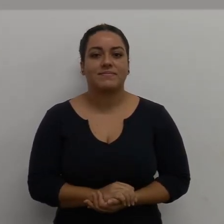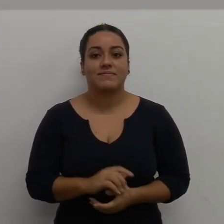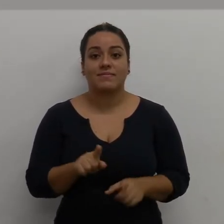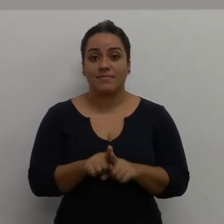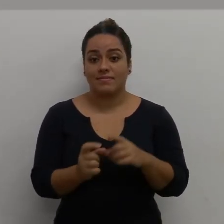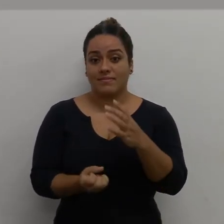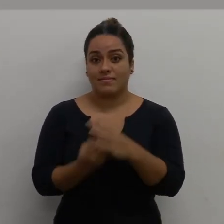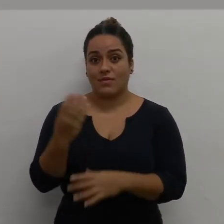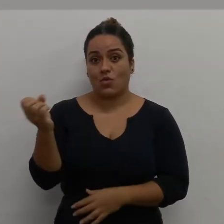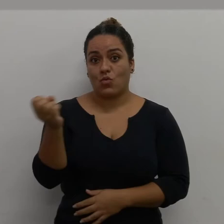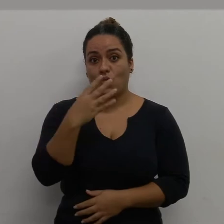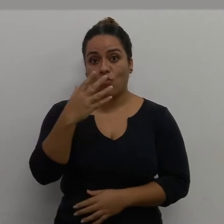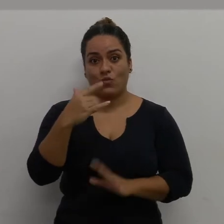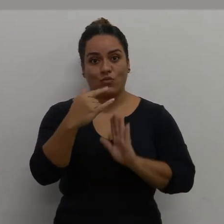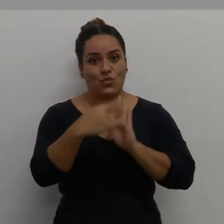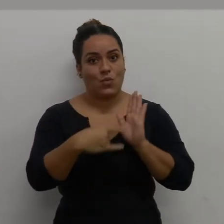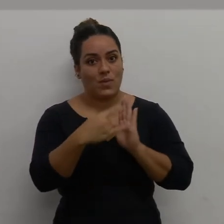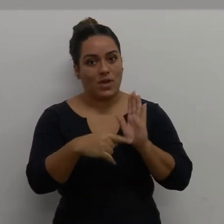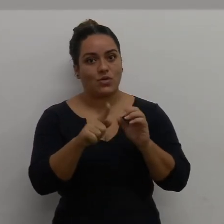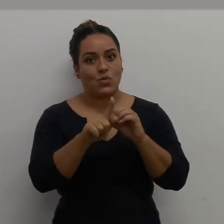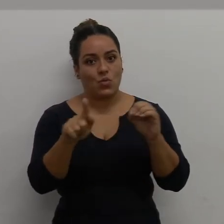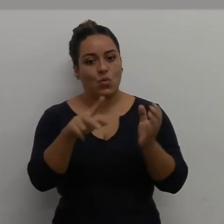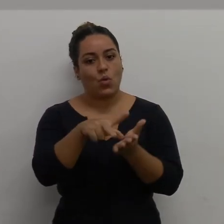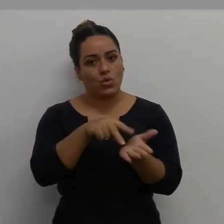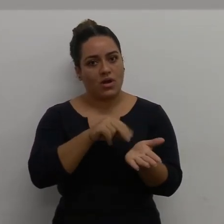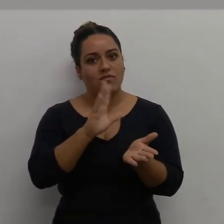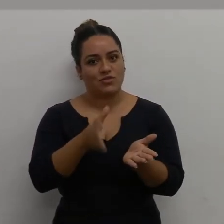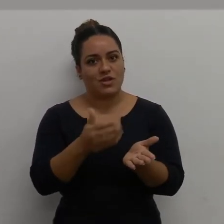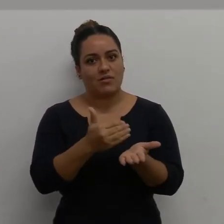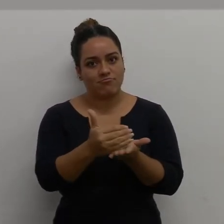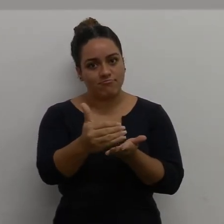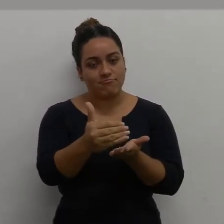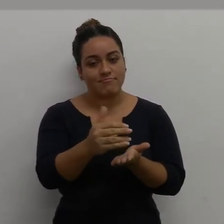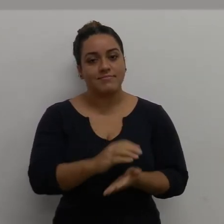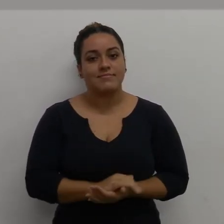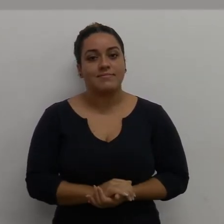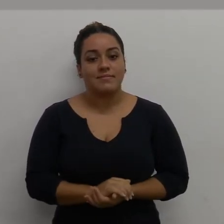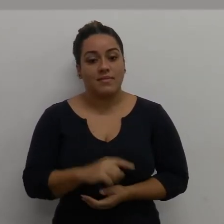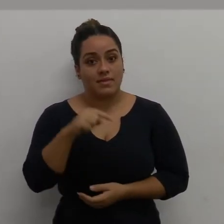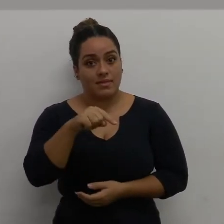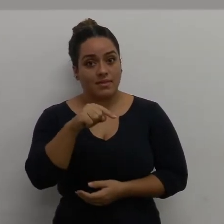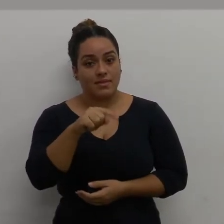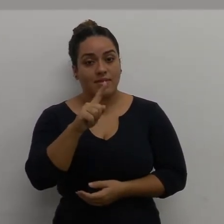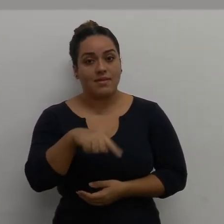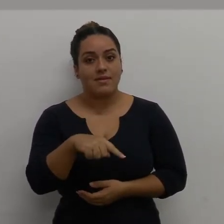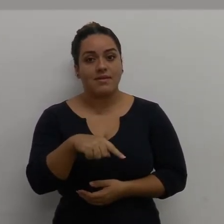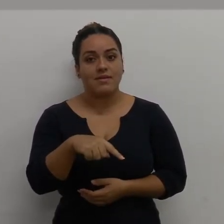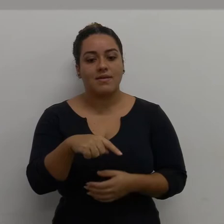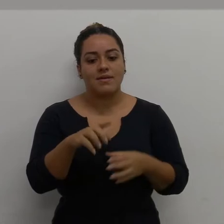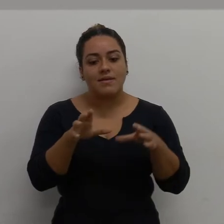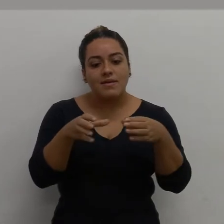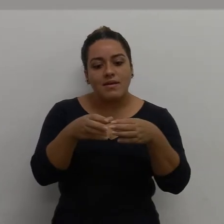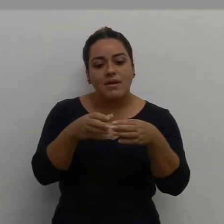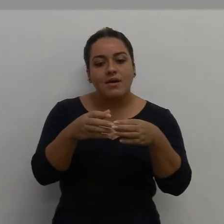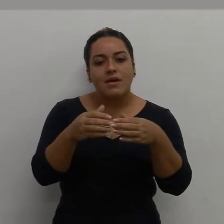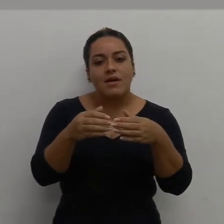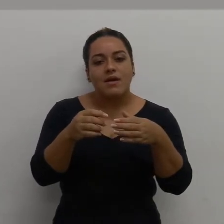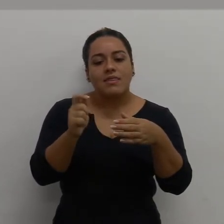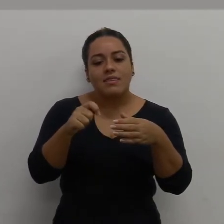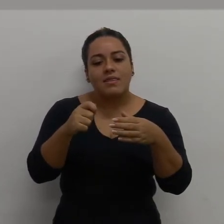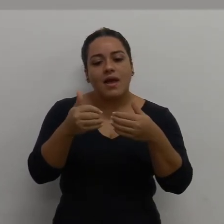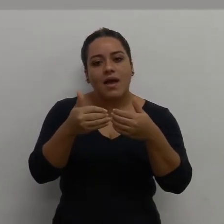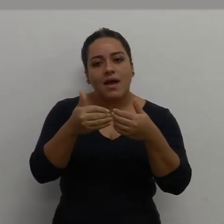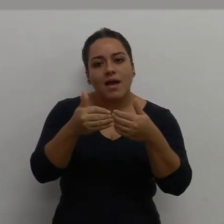Temos a opção de criar um novo documento do Google Drive já a partir daqui. Aqui é a opção de abrir.